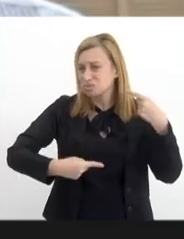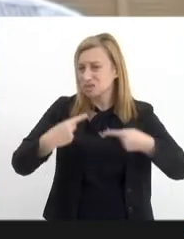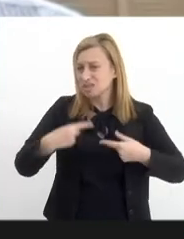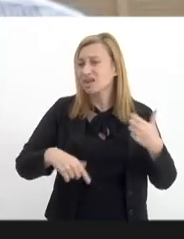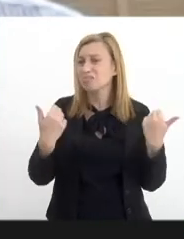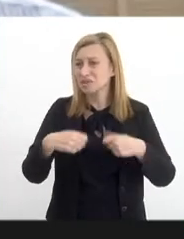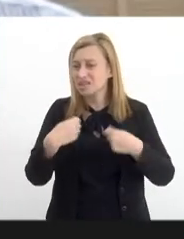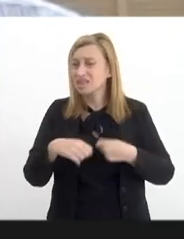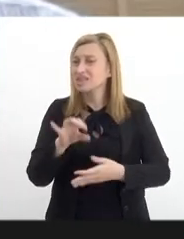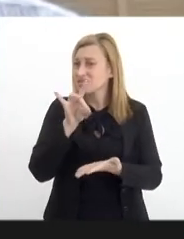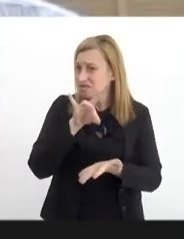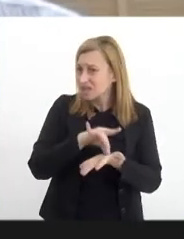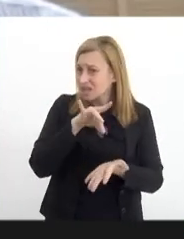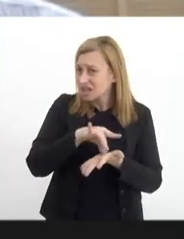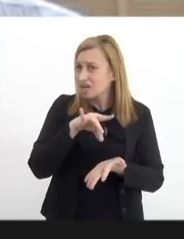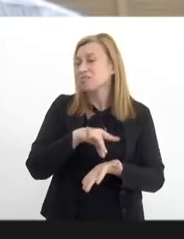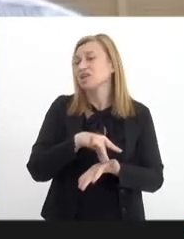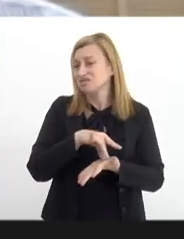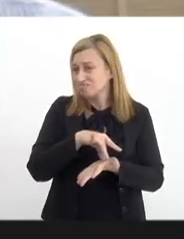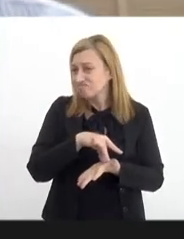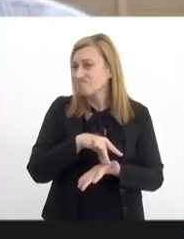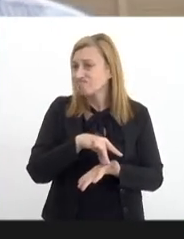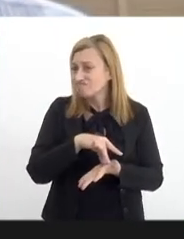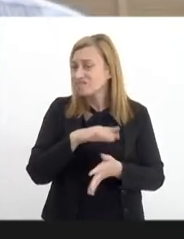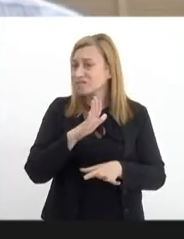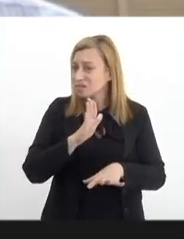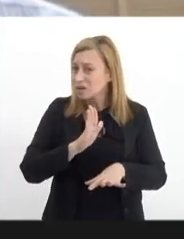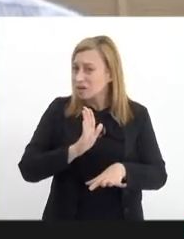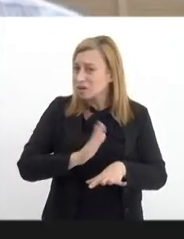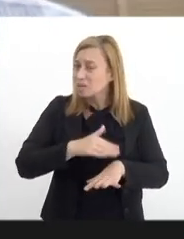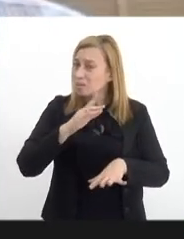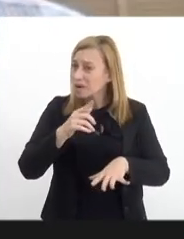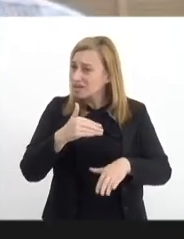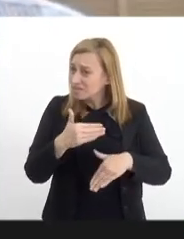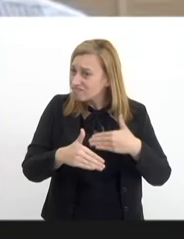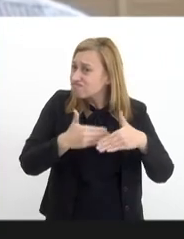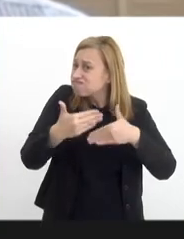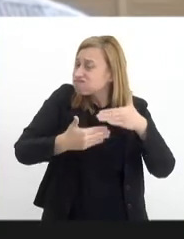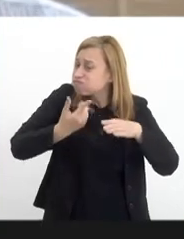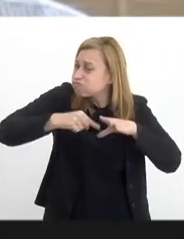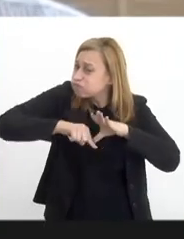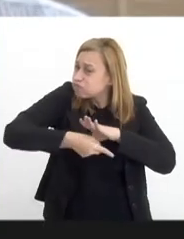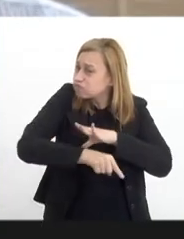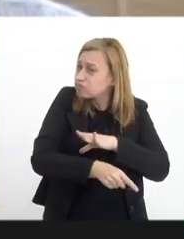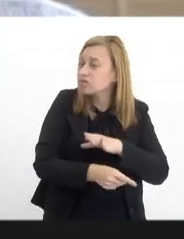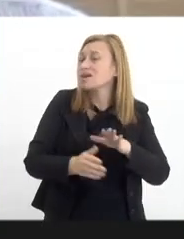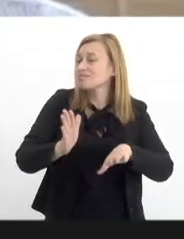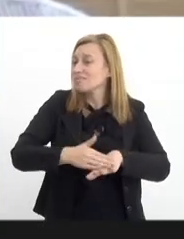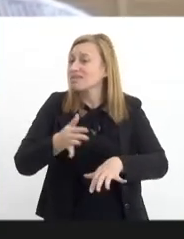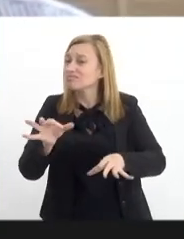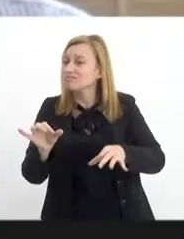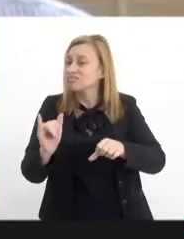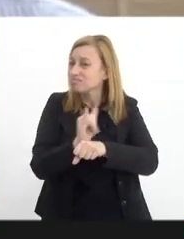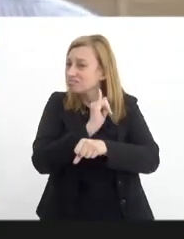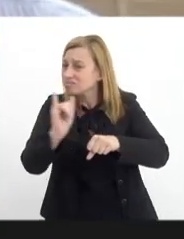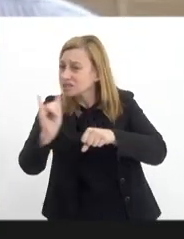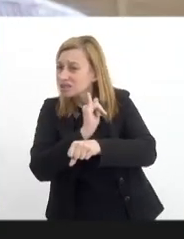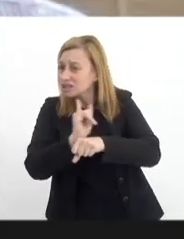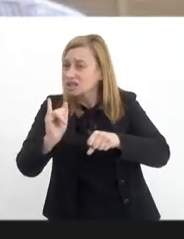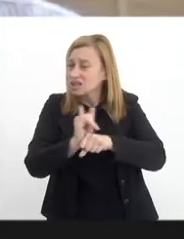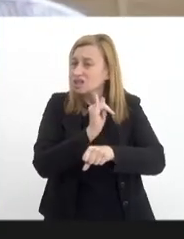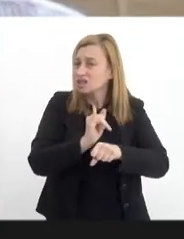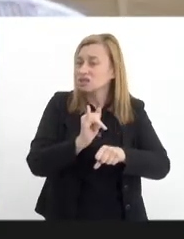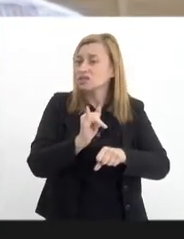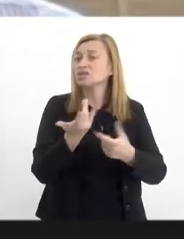ser realmente mais afiadas, que haja mais articulação entre os equipamentos,